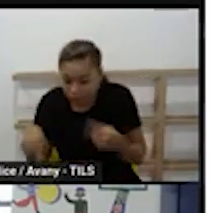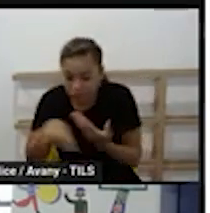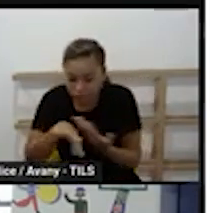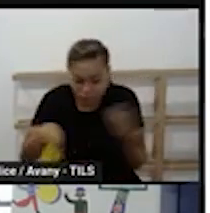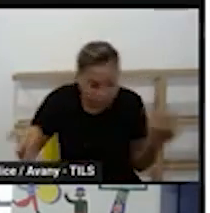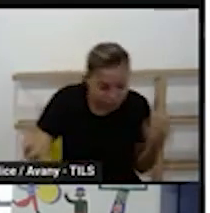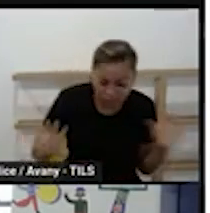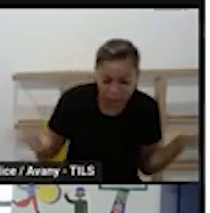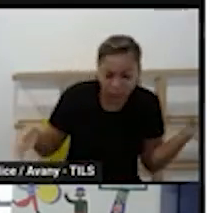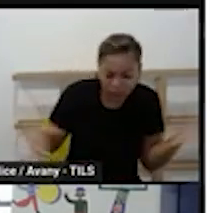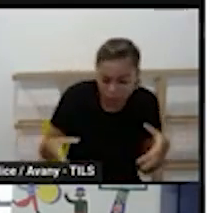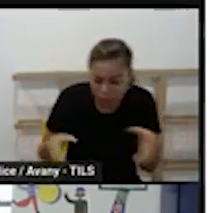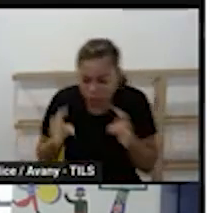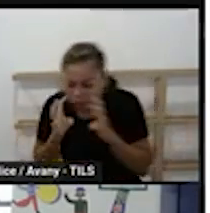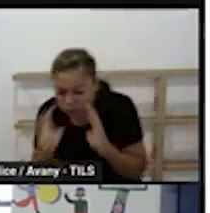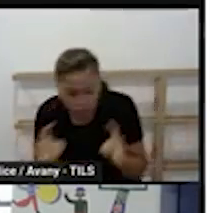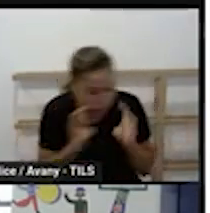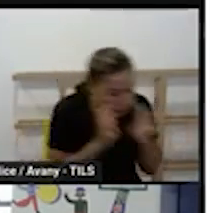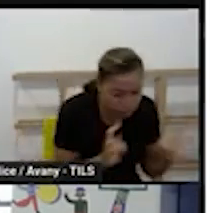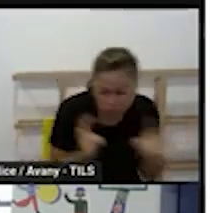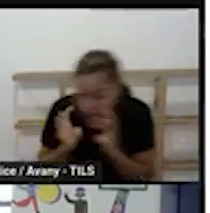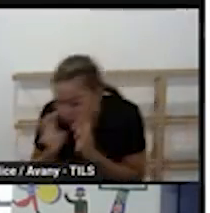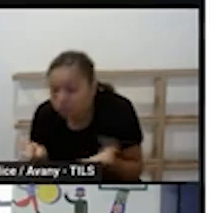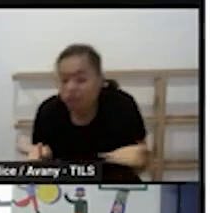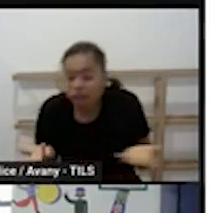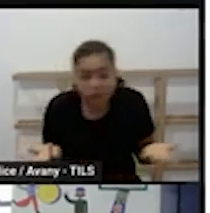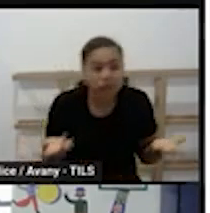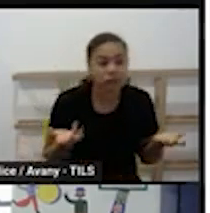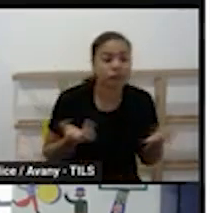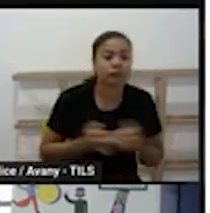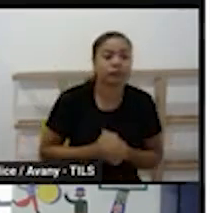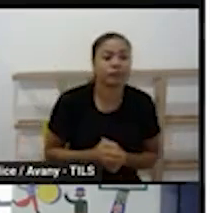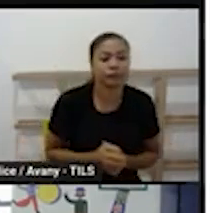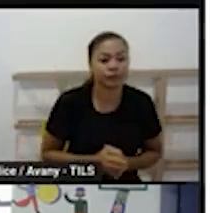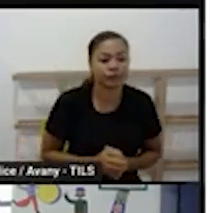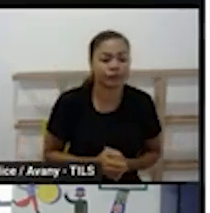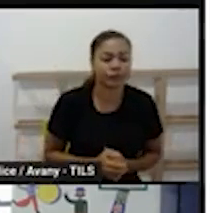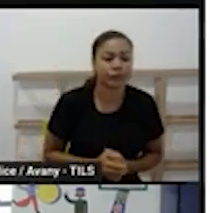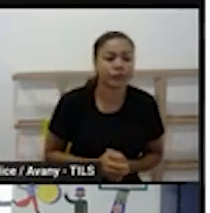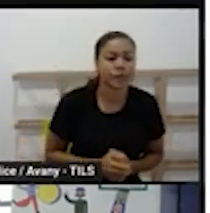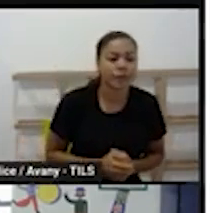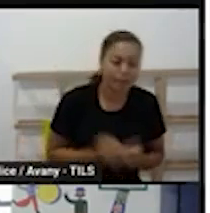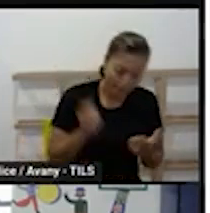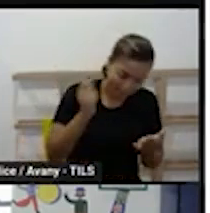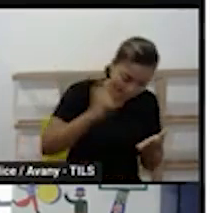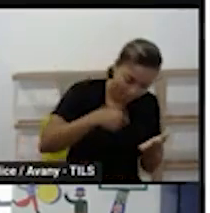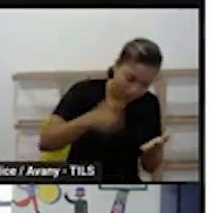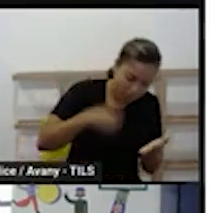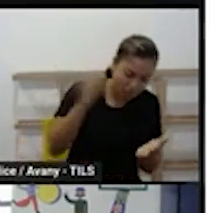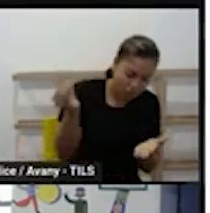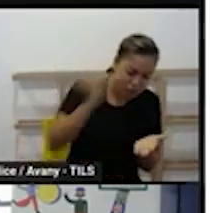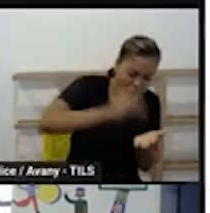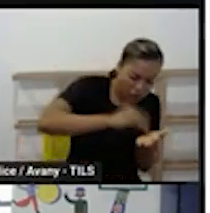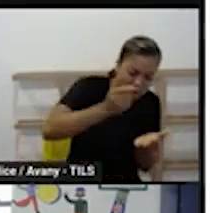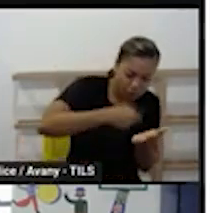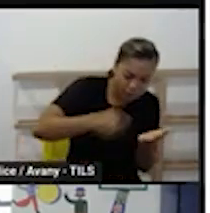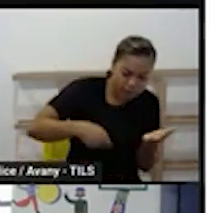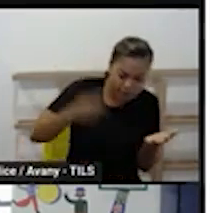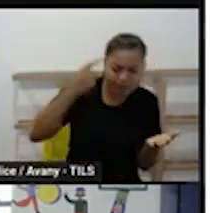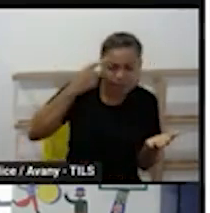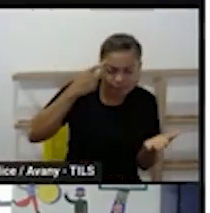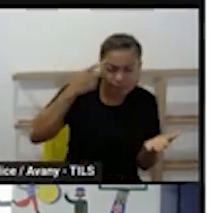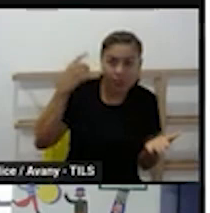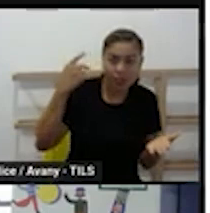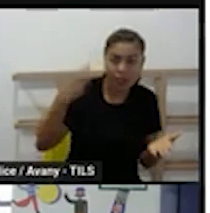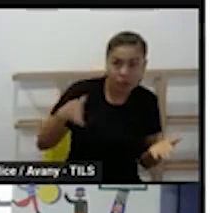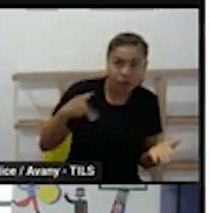que eu possa observar o desenvolvimento de uma nesse dia e registrar e fazer esse registro então é importante que o professor na sua própria rotina ele já